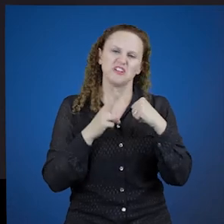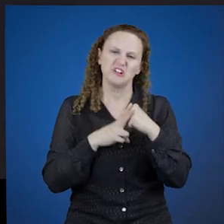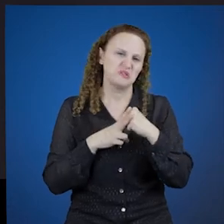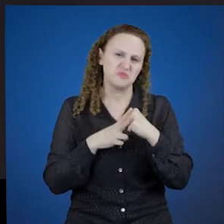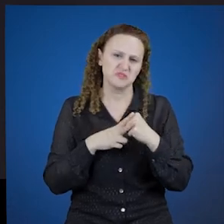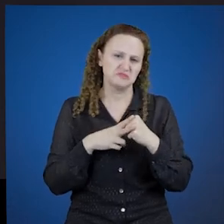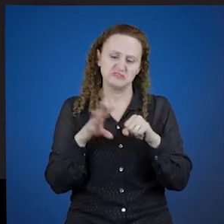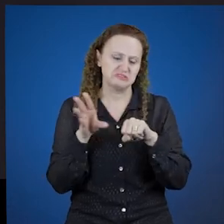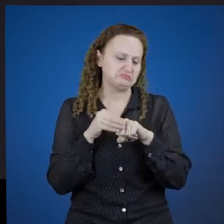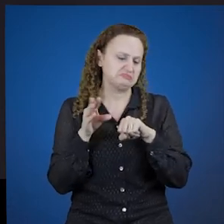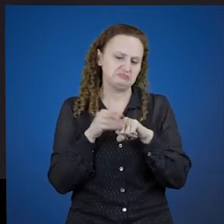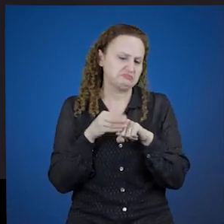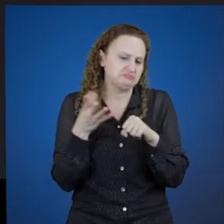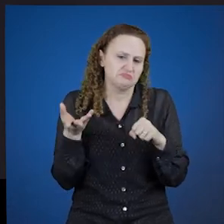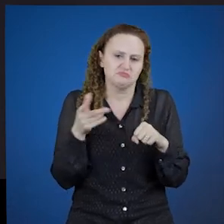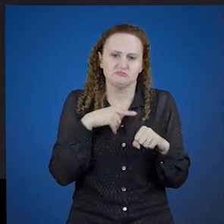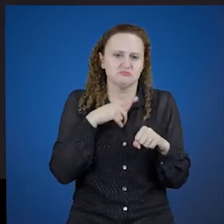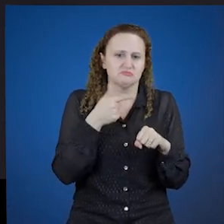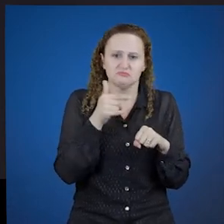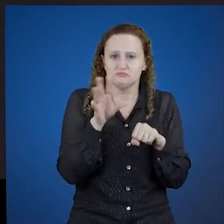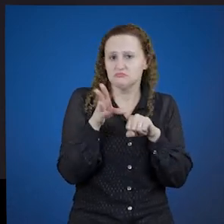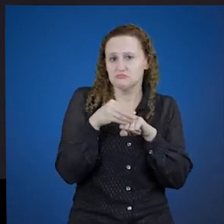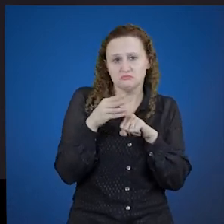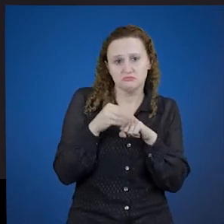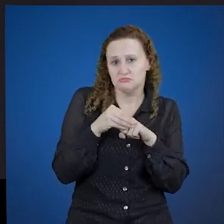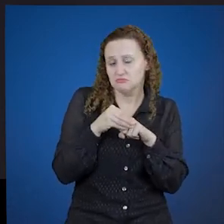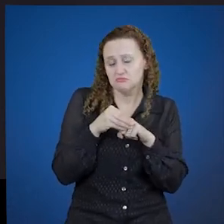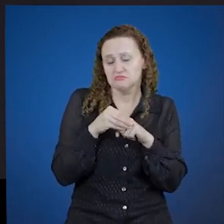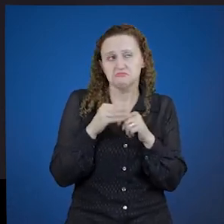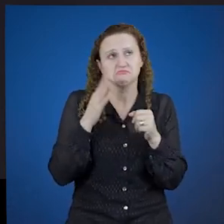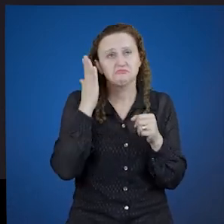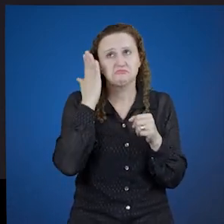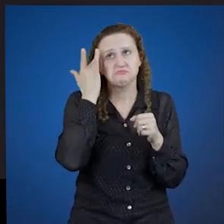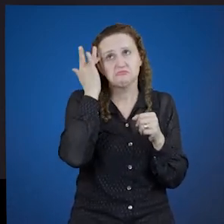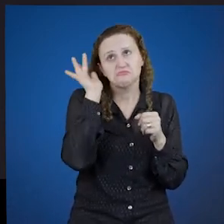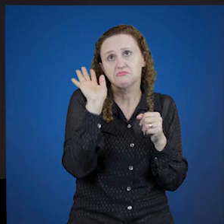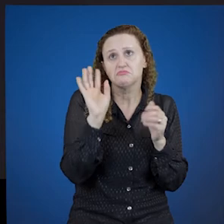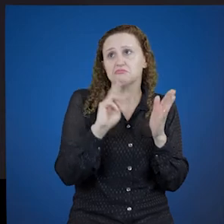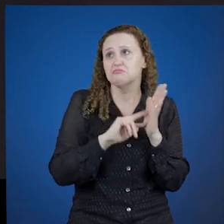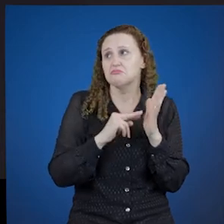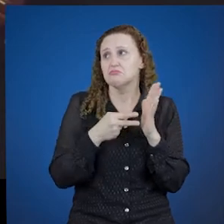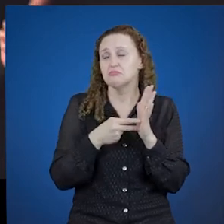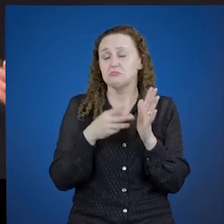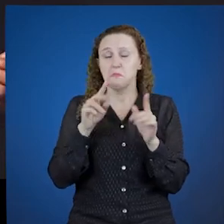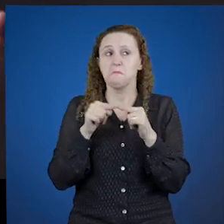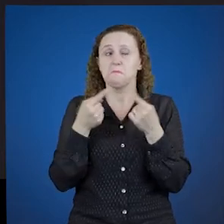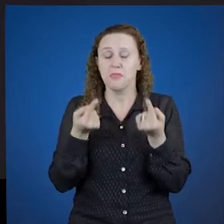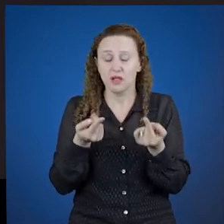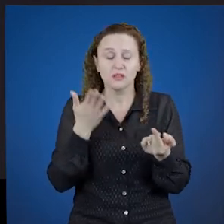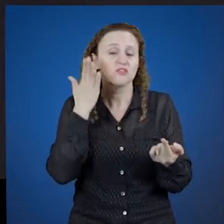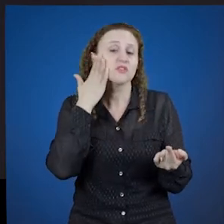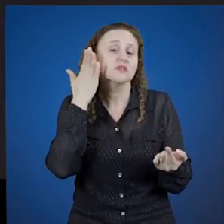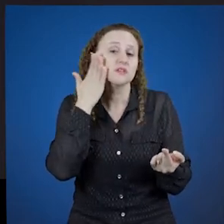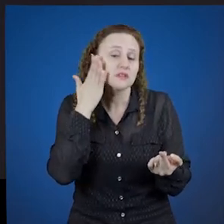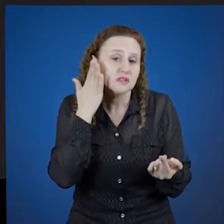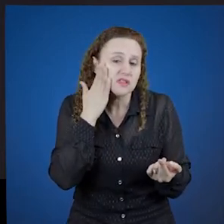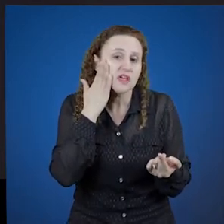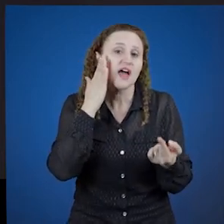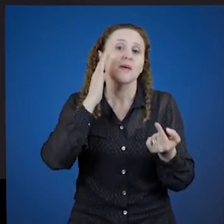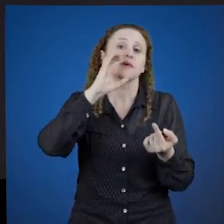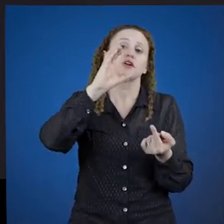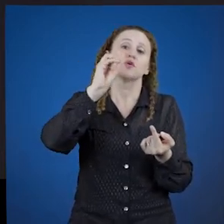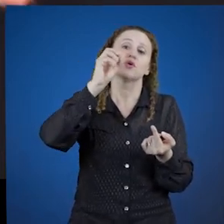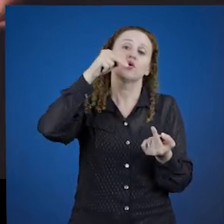que você não tenha conhecimento desse verbo, você não sabe o que ele significa, no entanto, você sabe conjugá-lo em